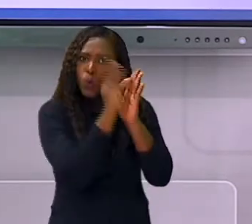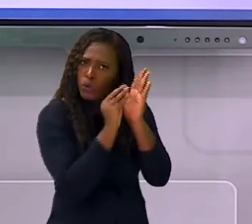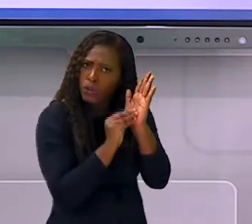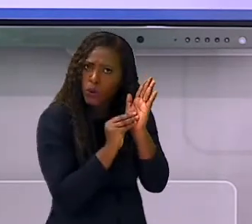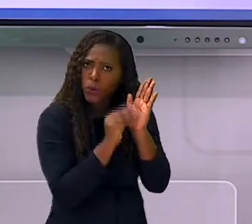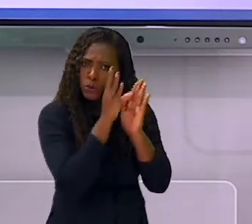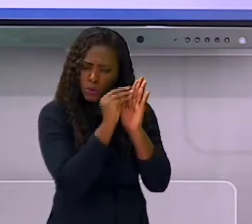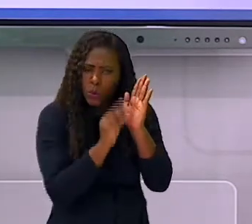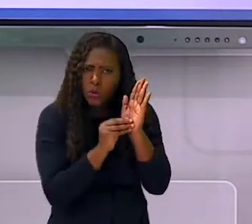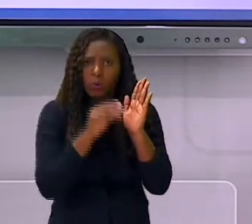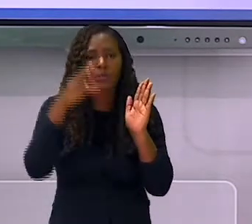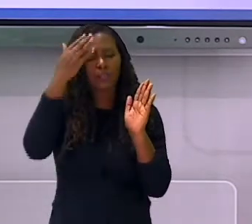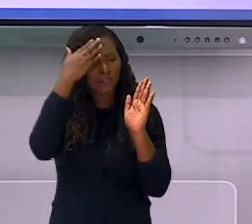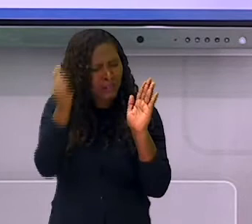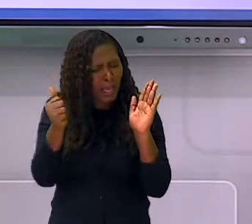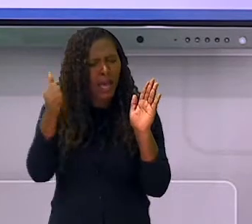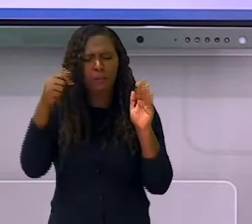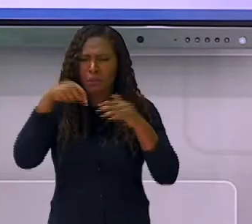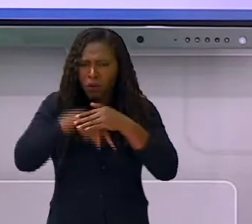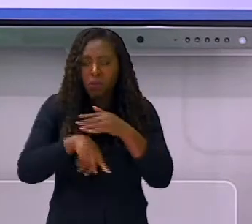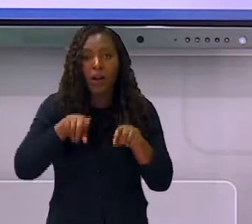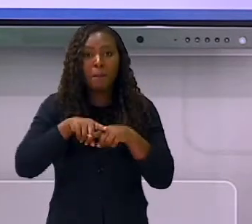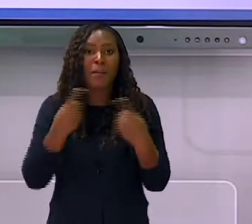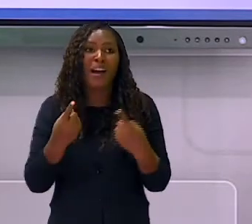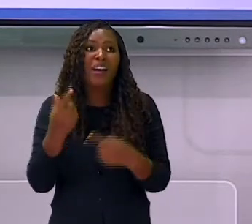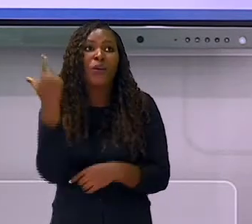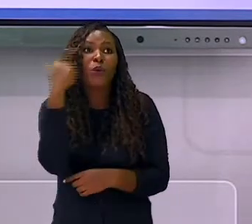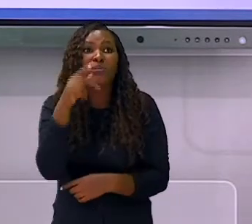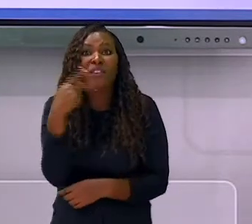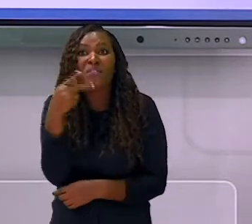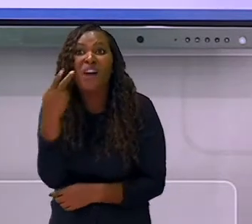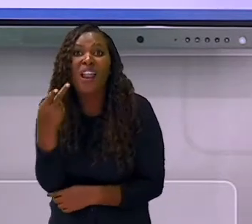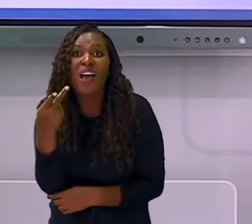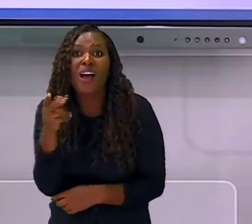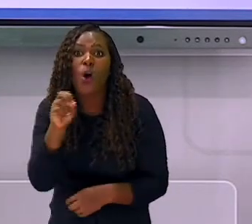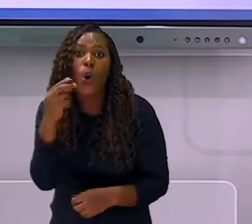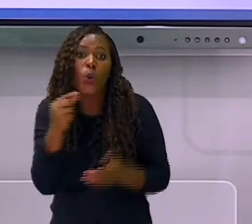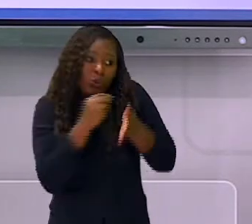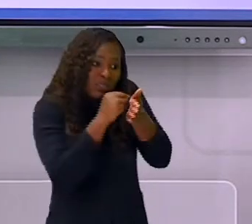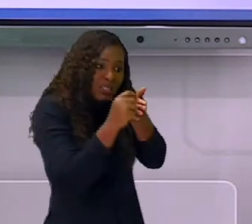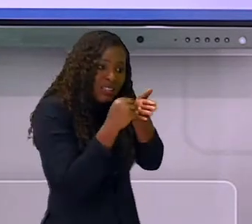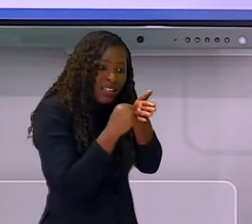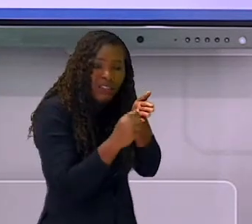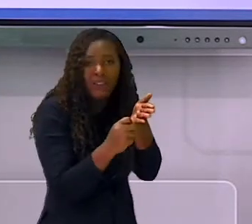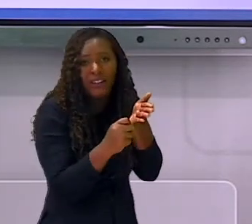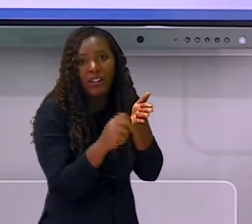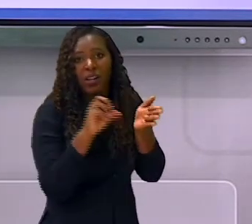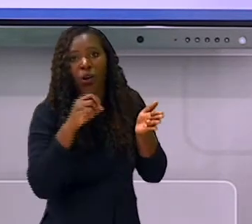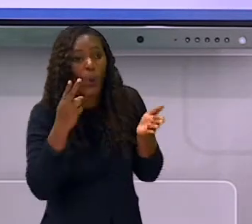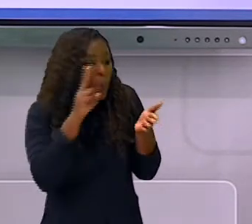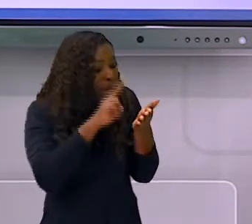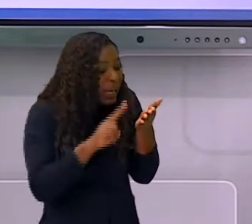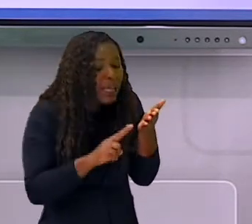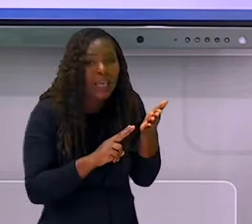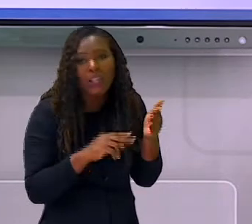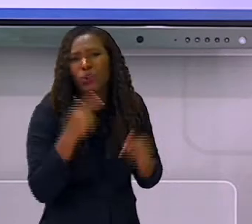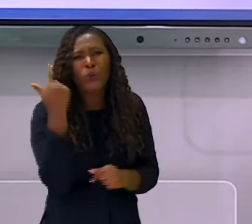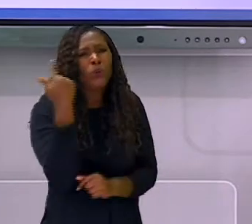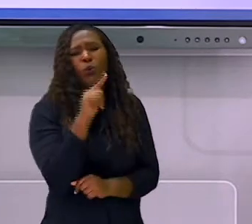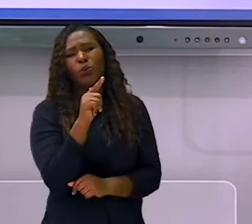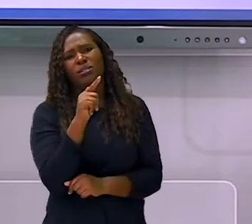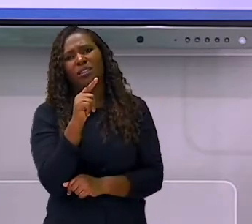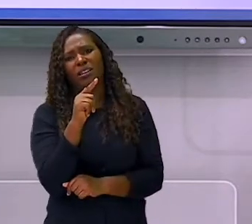transmitir oralmente para o professor. Então, quando você coloca ele para ler, ele não consegue